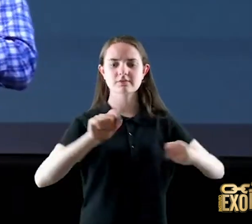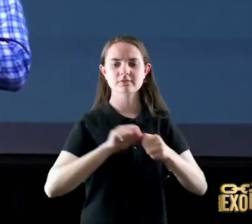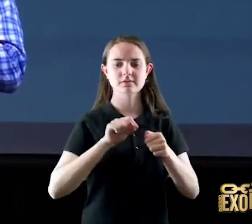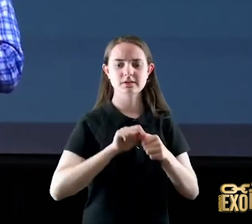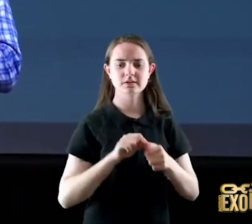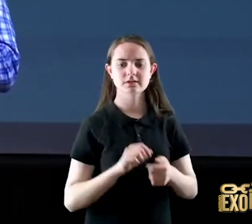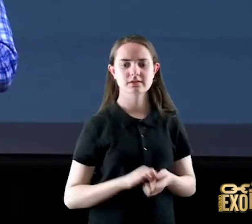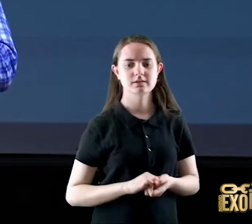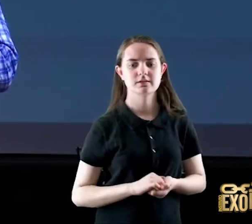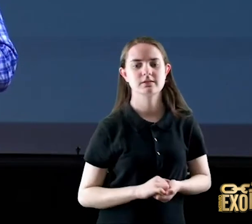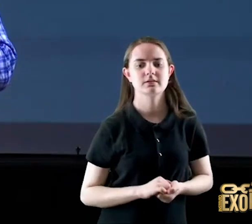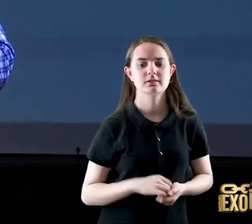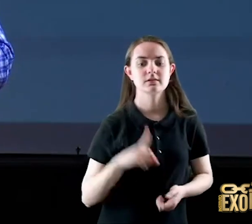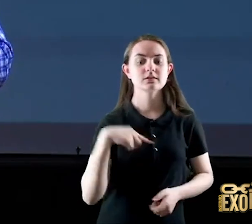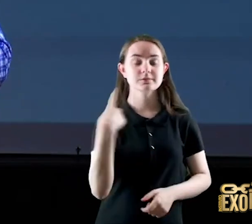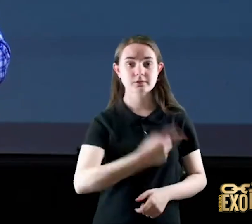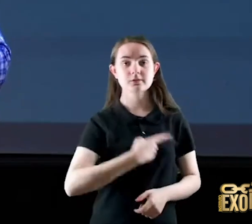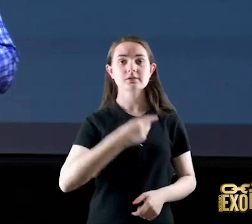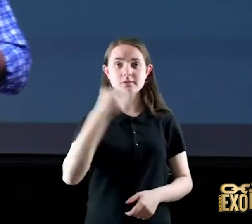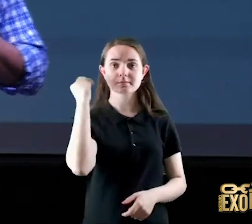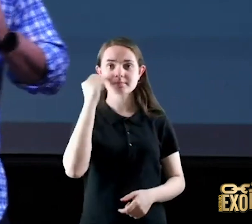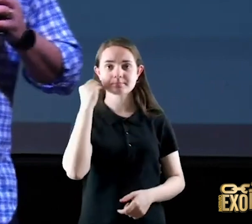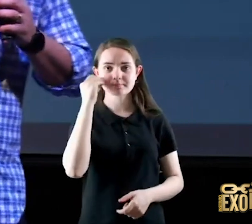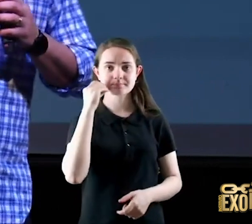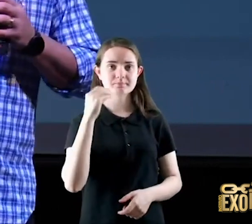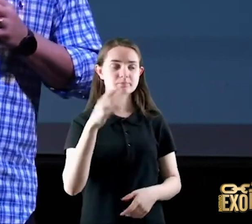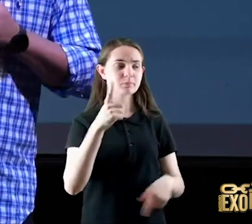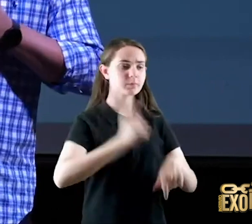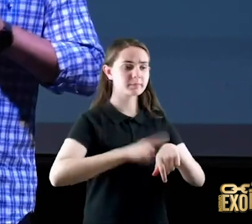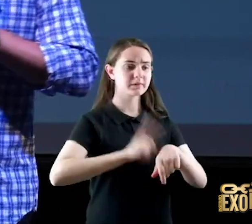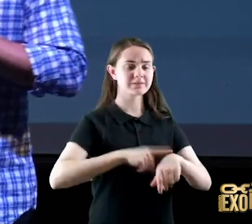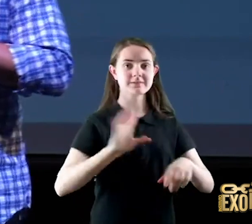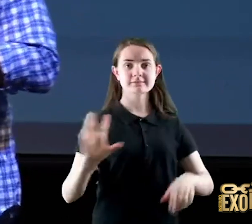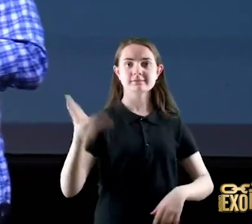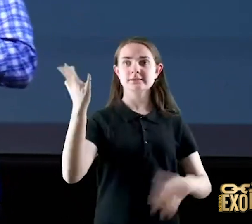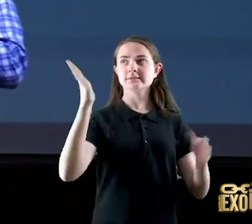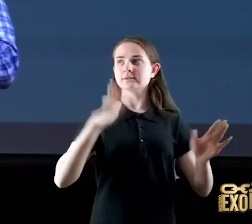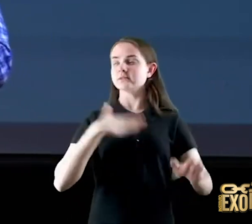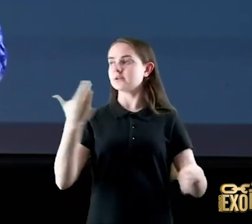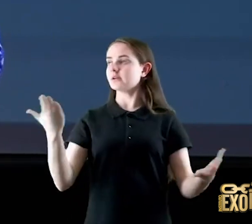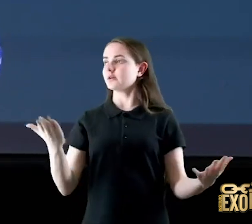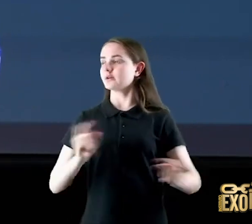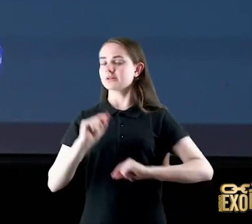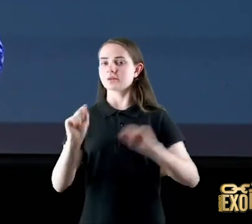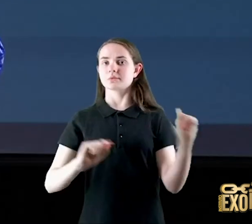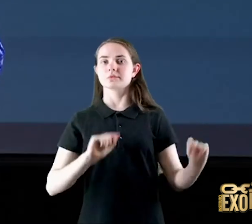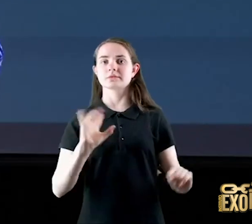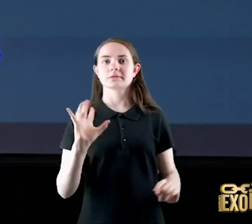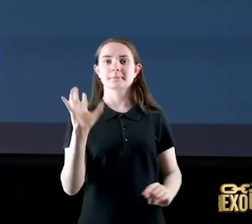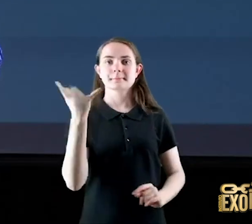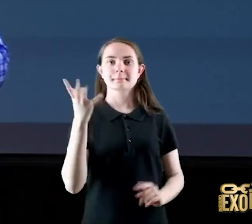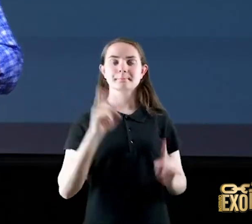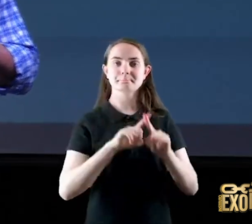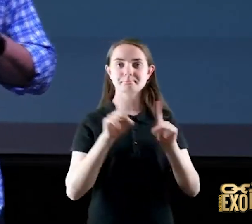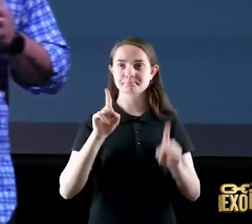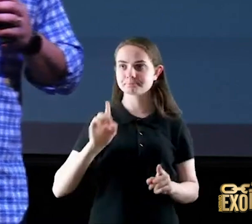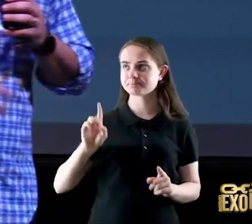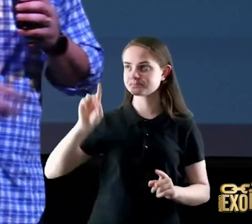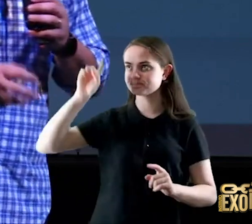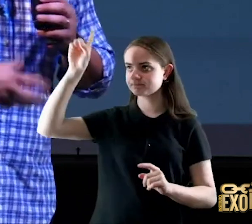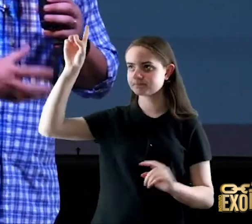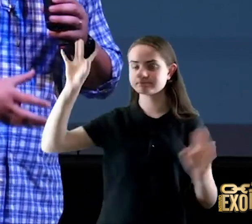a gente experimenta assim momentos de pânico o que que é isso mas Deus ele está